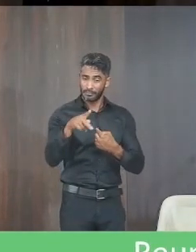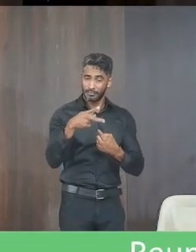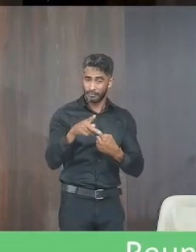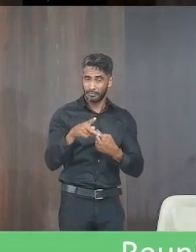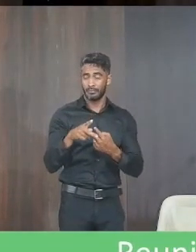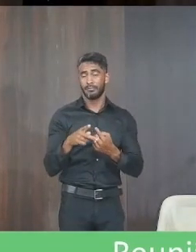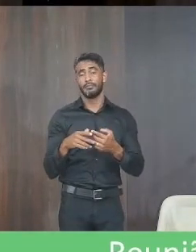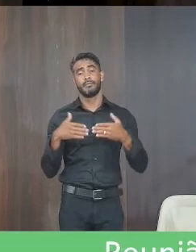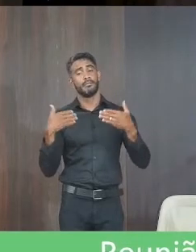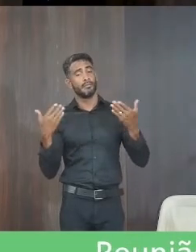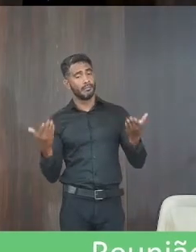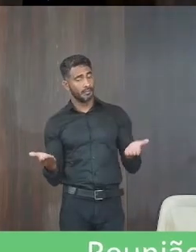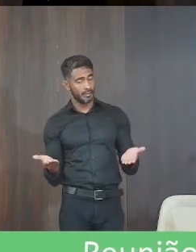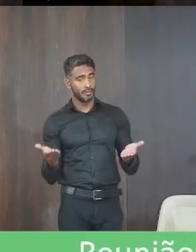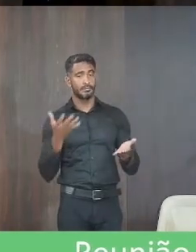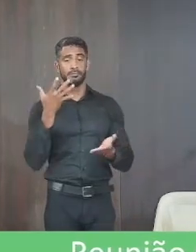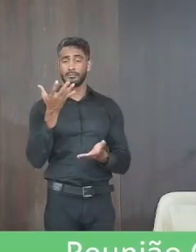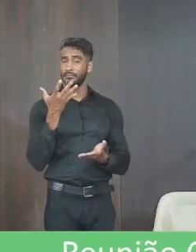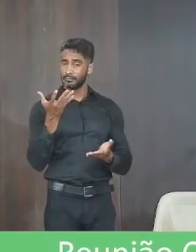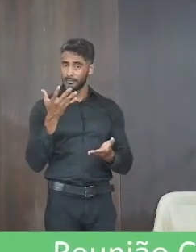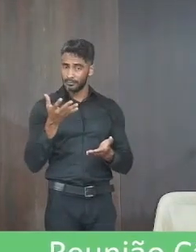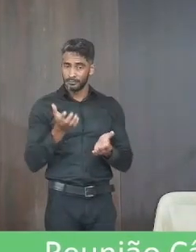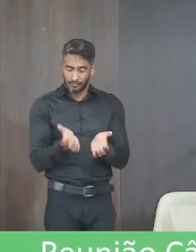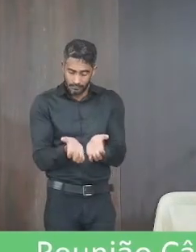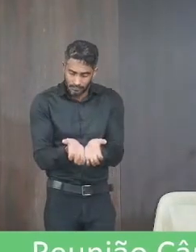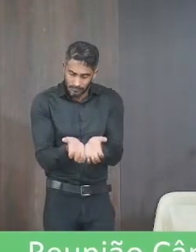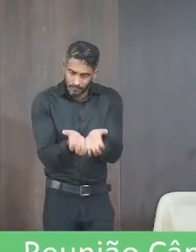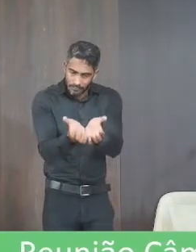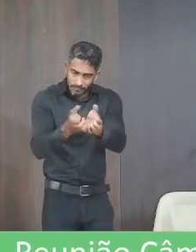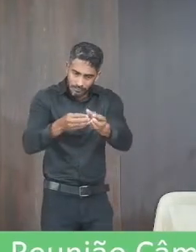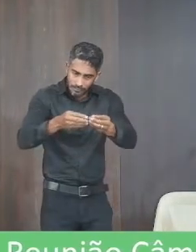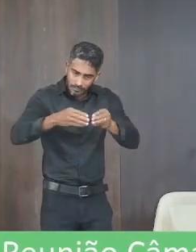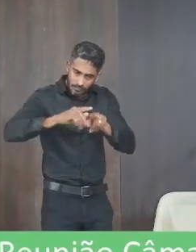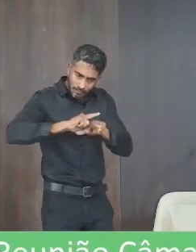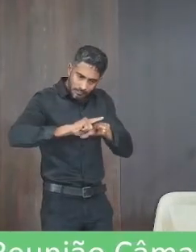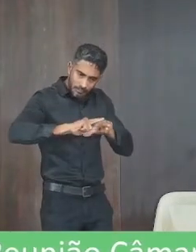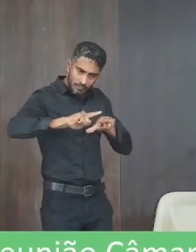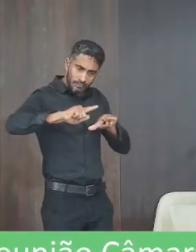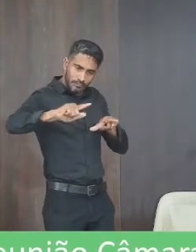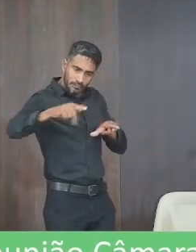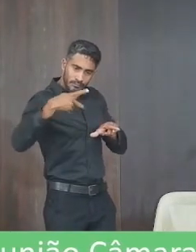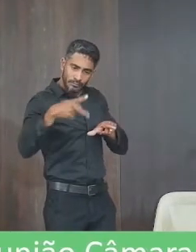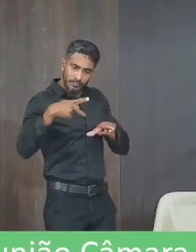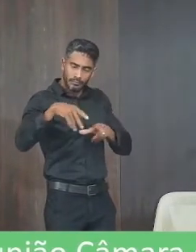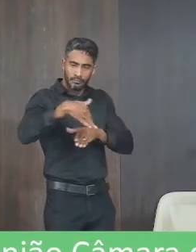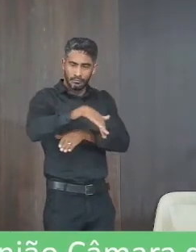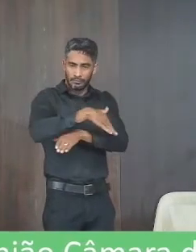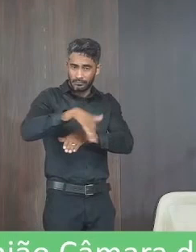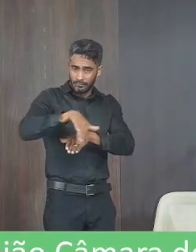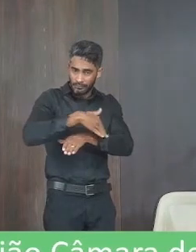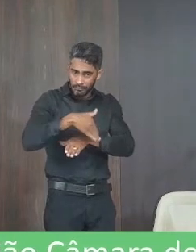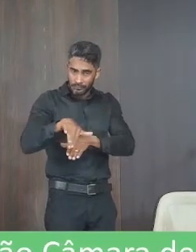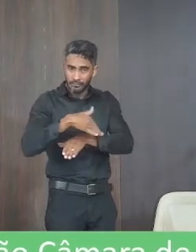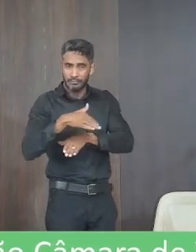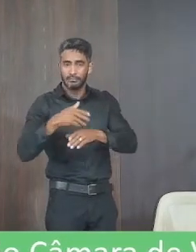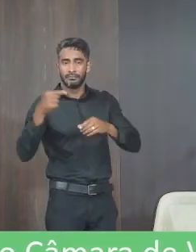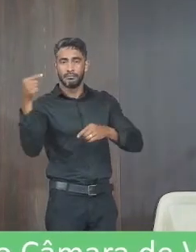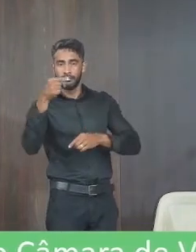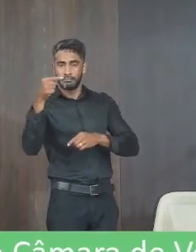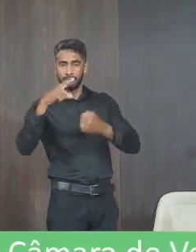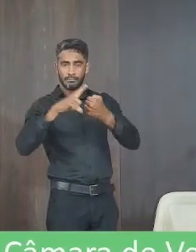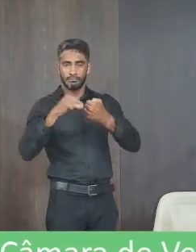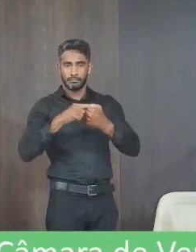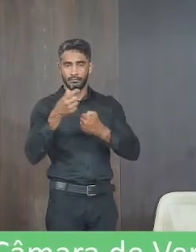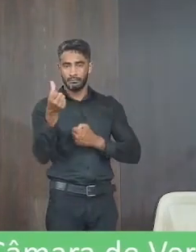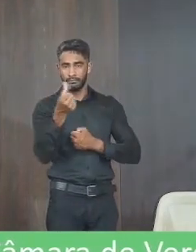exposto requer o patrulhamento e demais serviços necessários na localidade acima ou supra citada com foco no parágrafo no